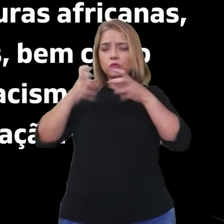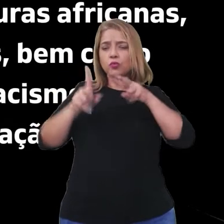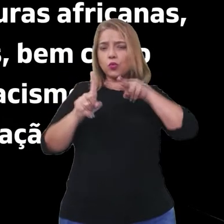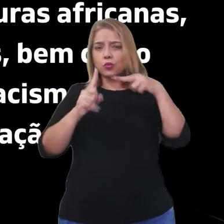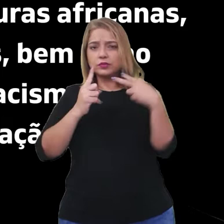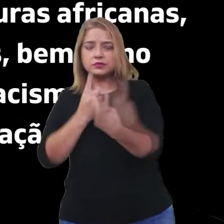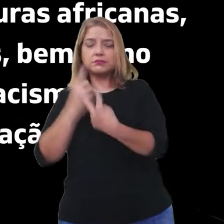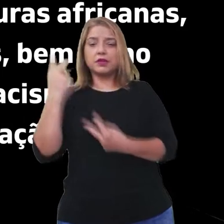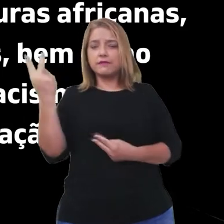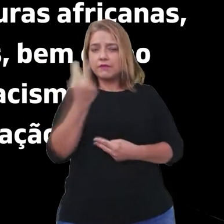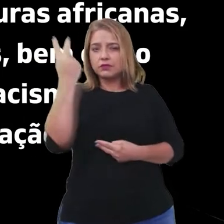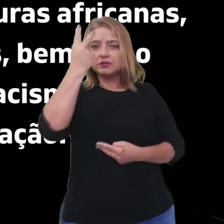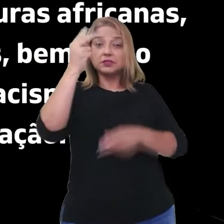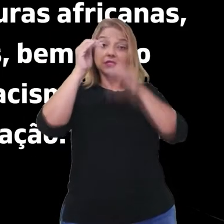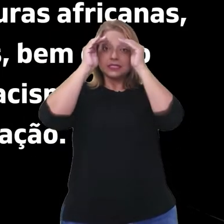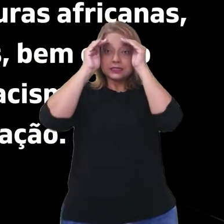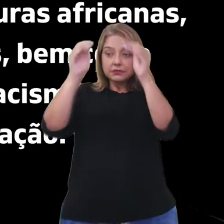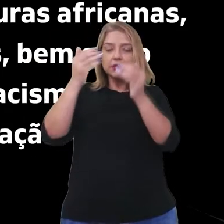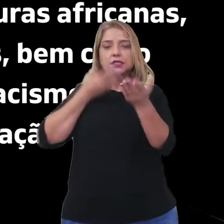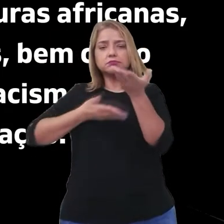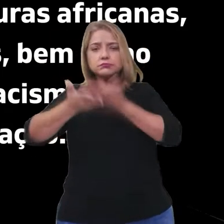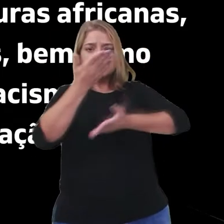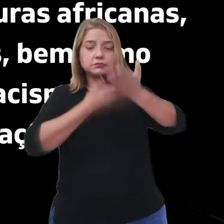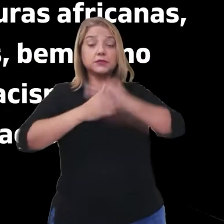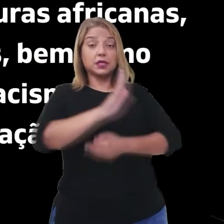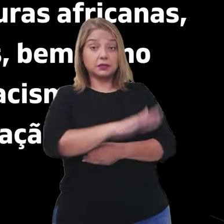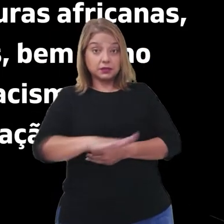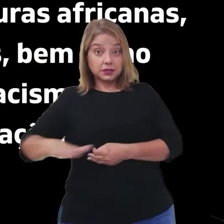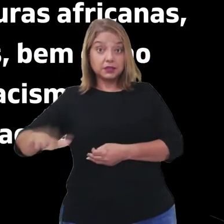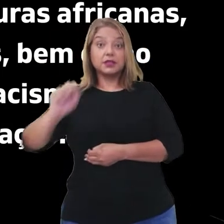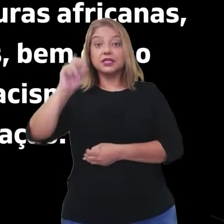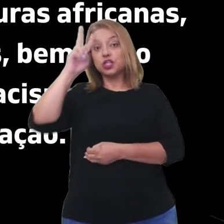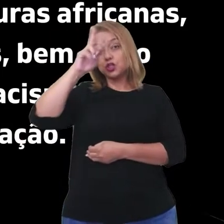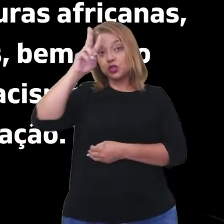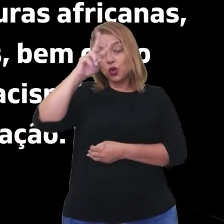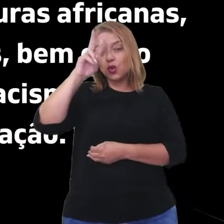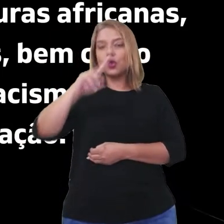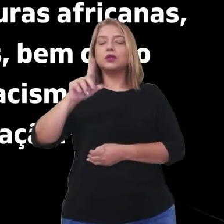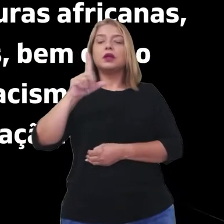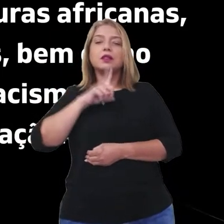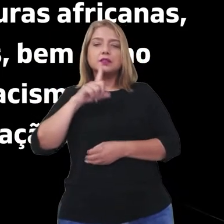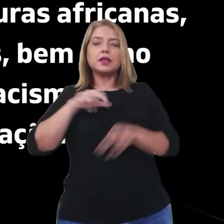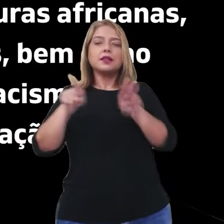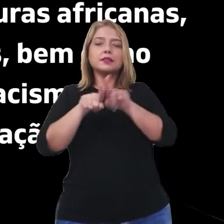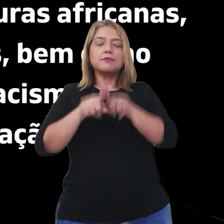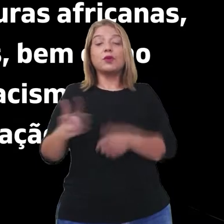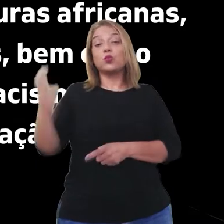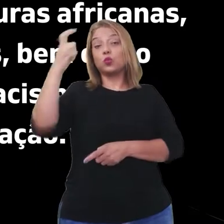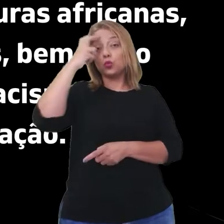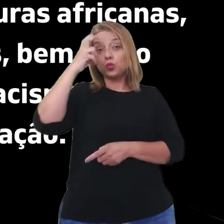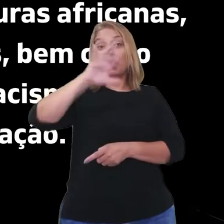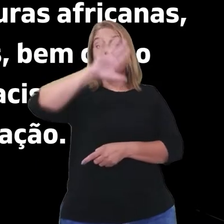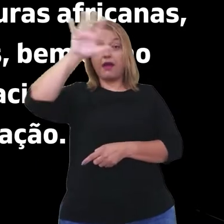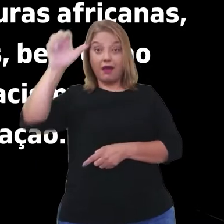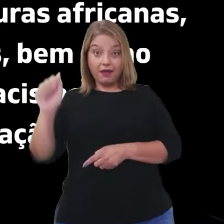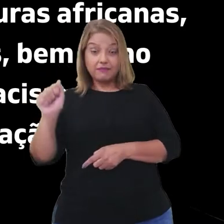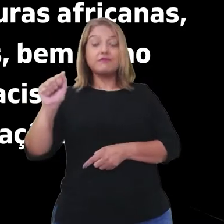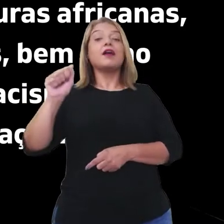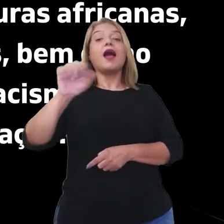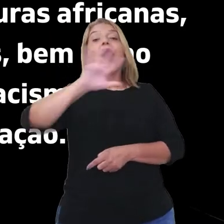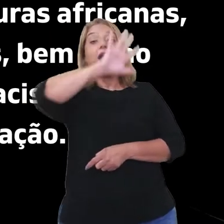a valorização, o respeito e a interação das crianças com as histórias e as culturas africanas,